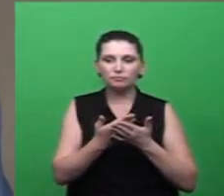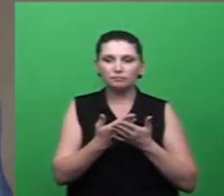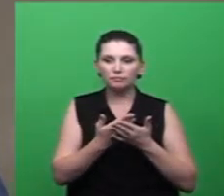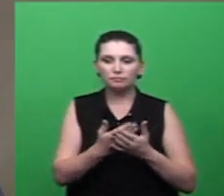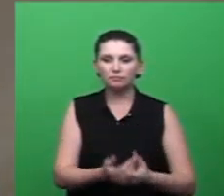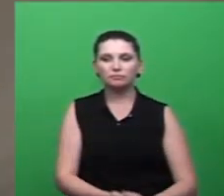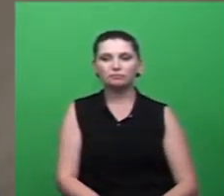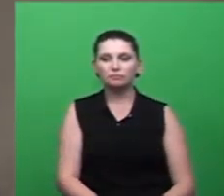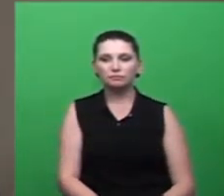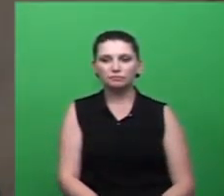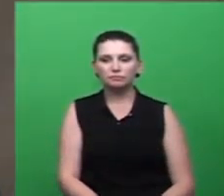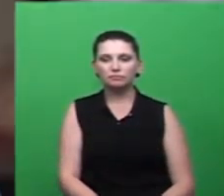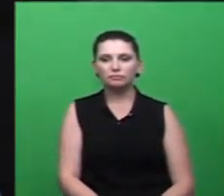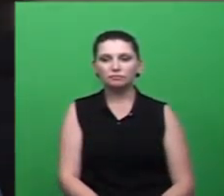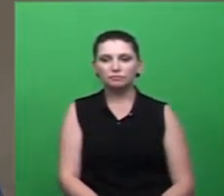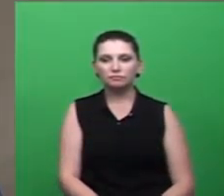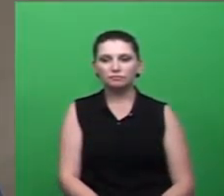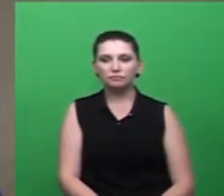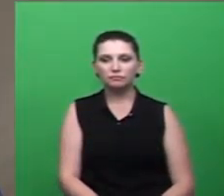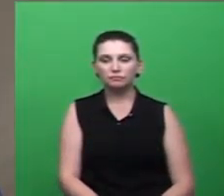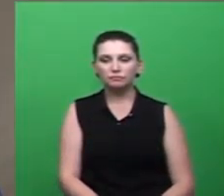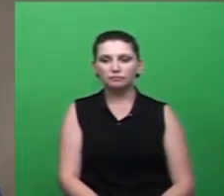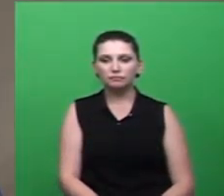E a outra atividade, então,